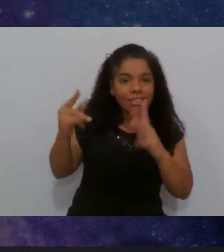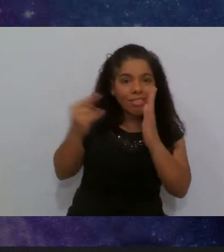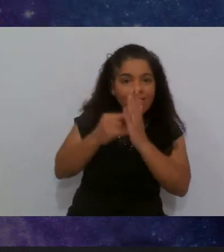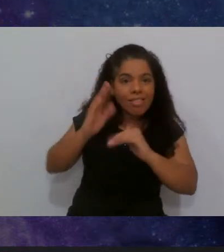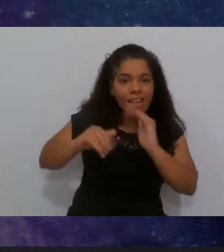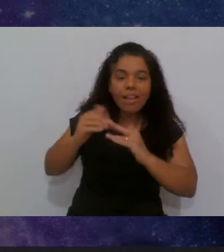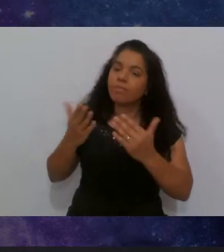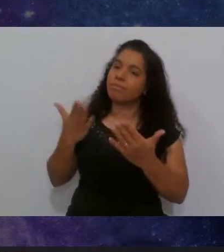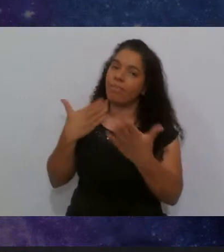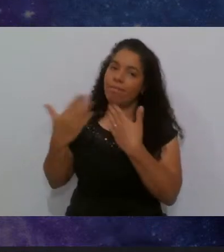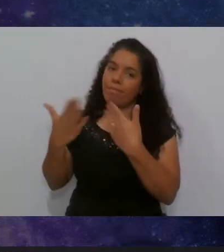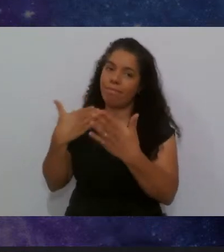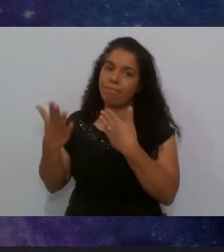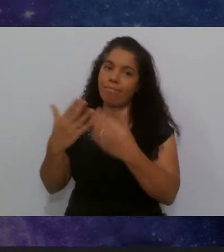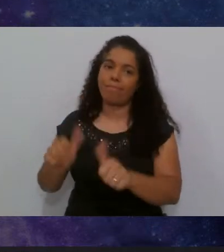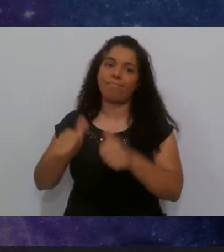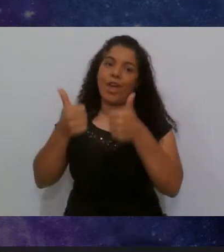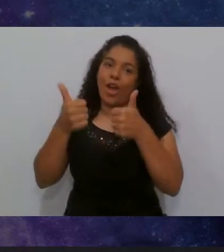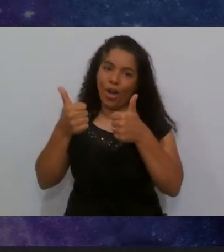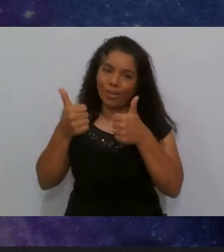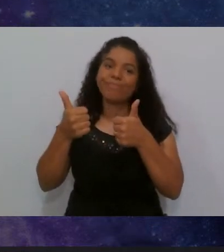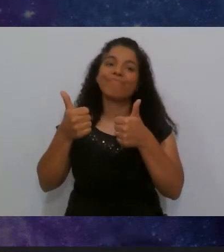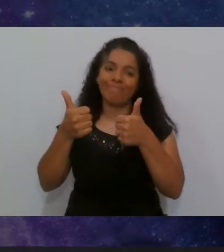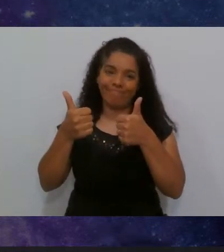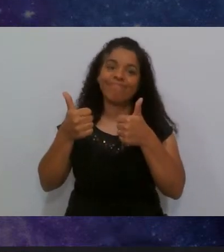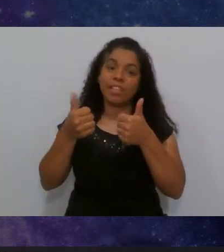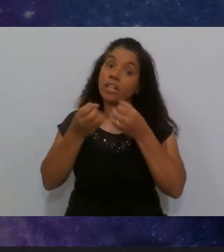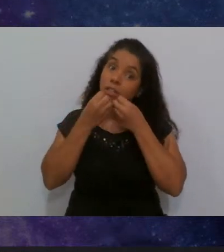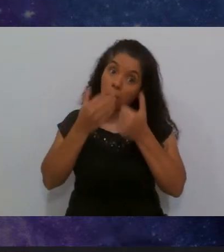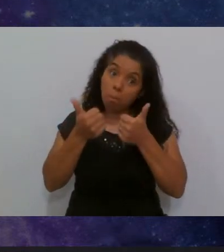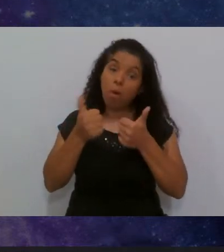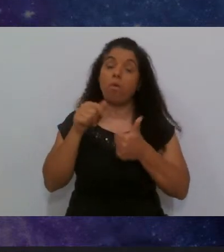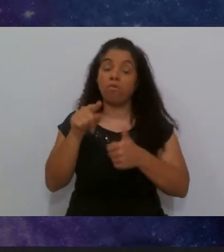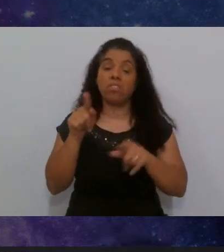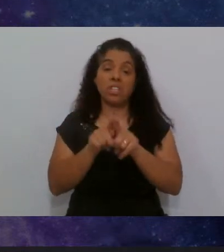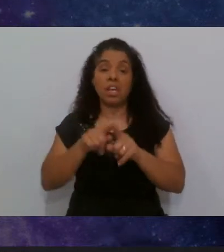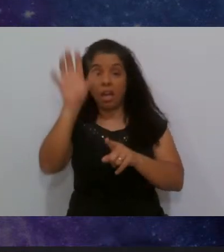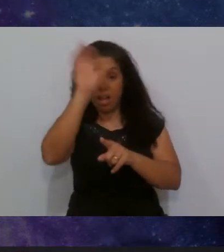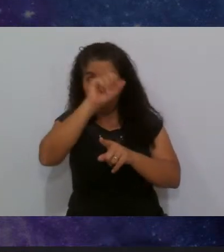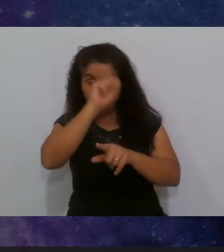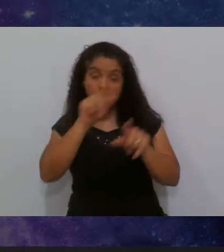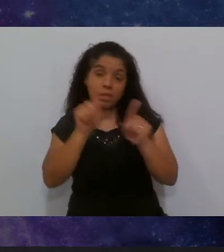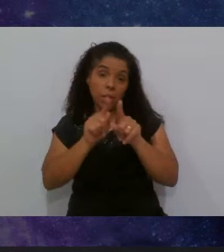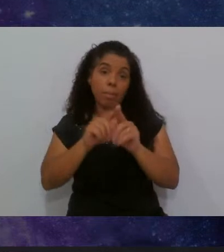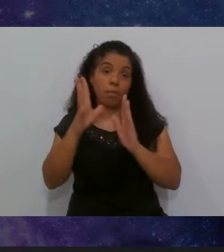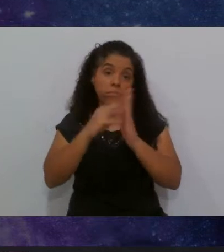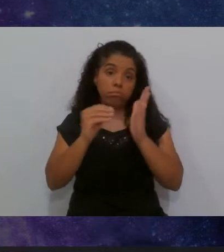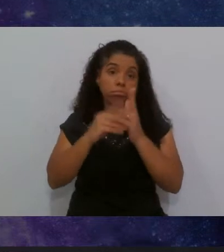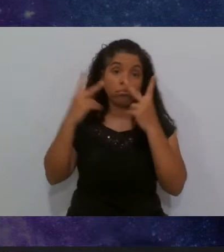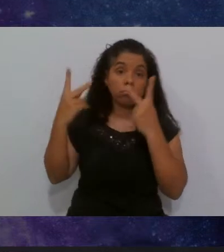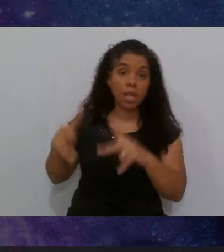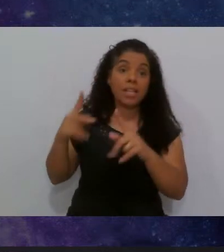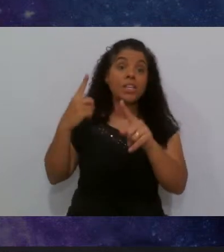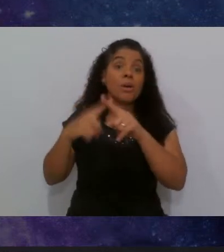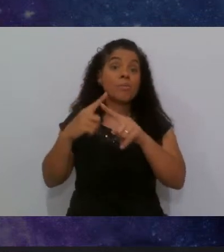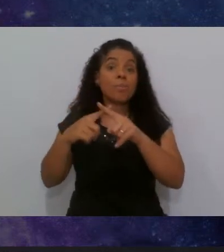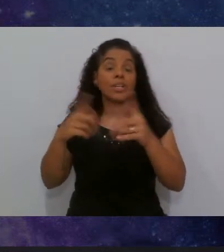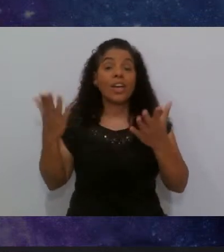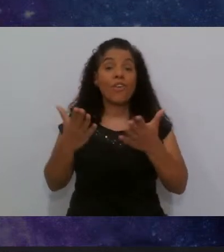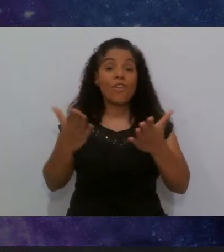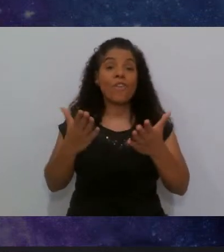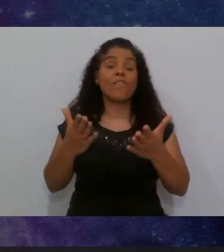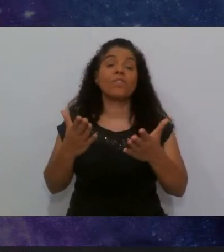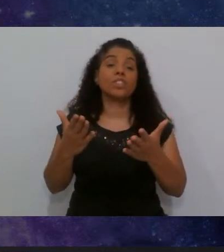melhor, então, eu acredito que seja bom você aprender também a linguagem deles, porque hoje, é,